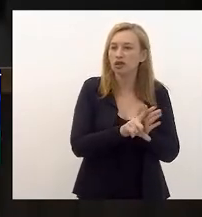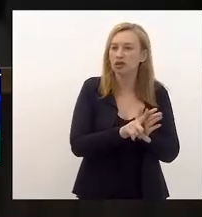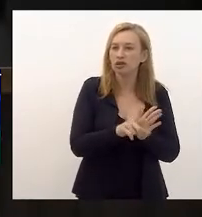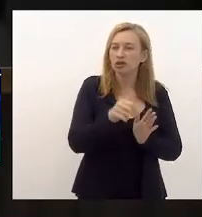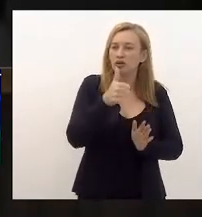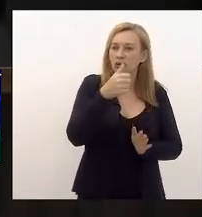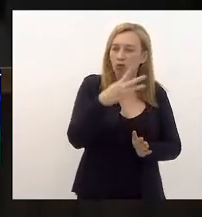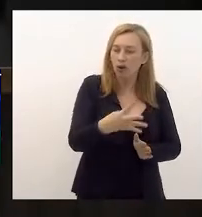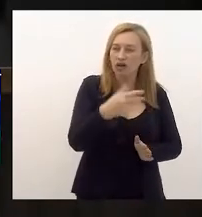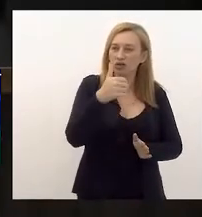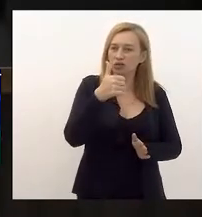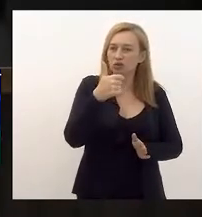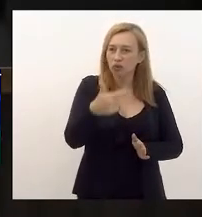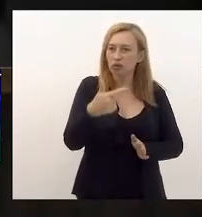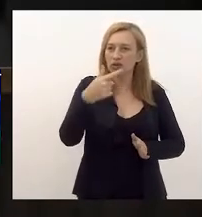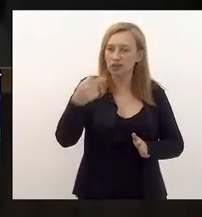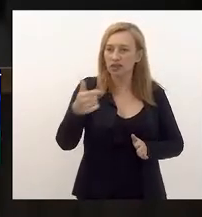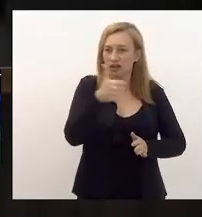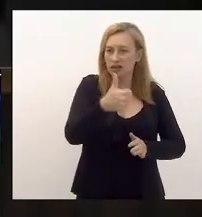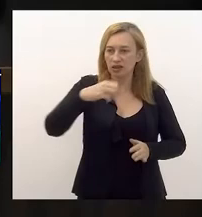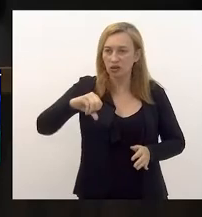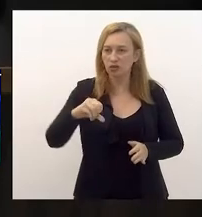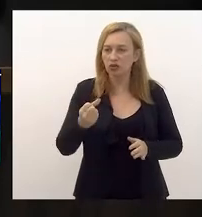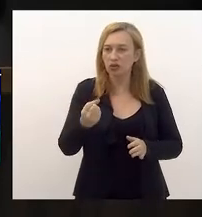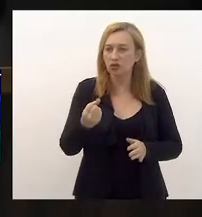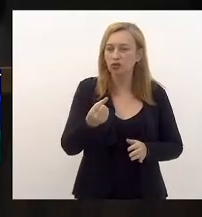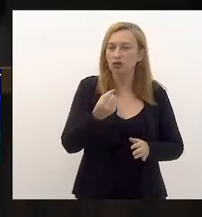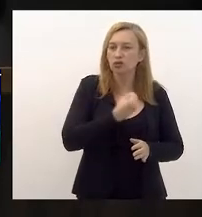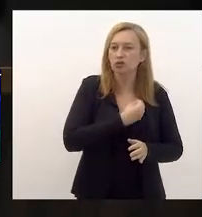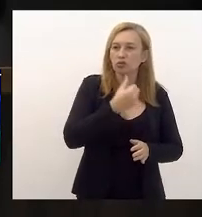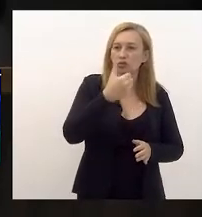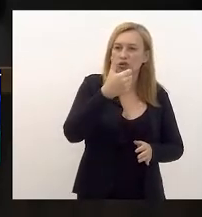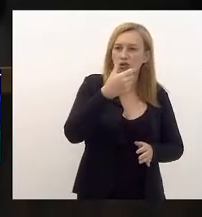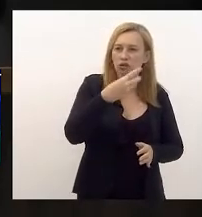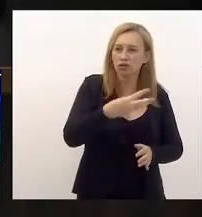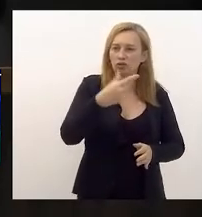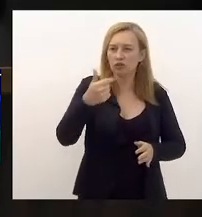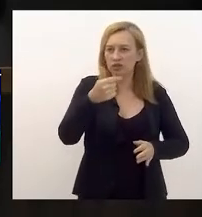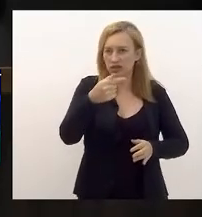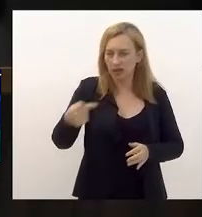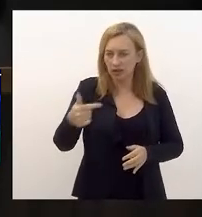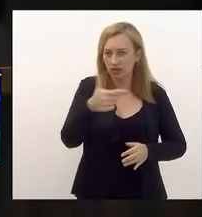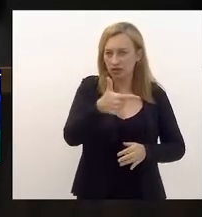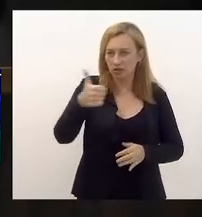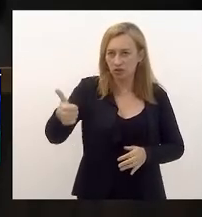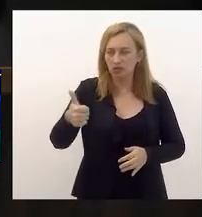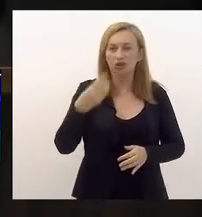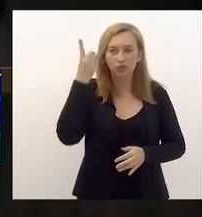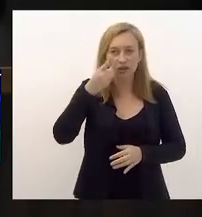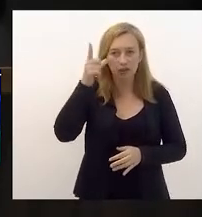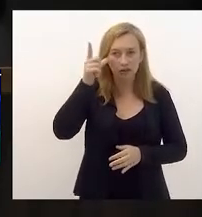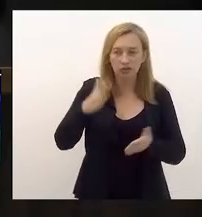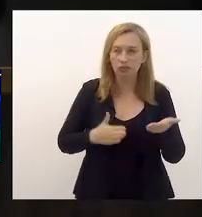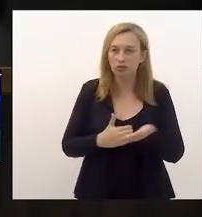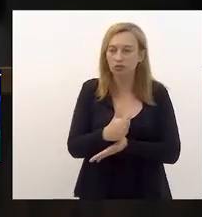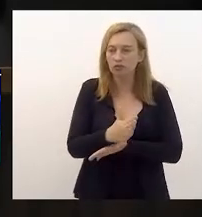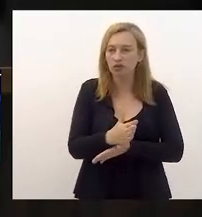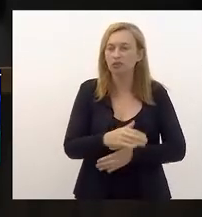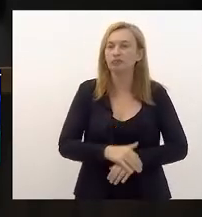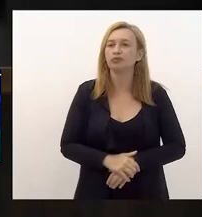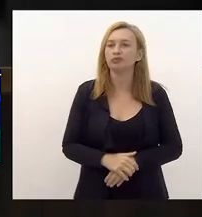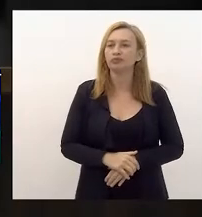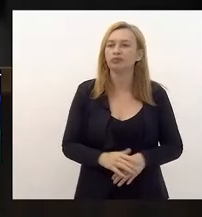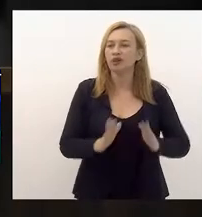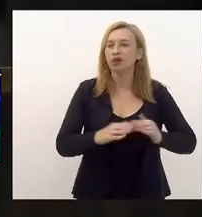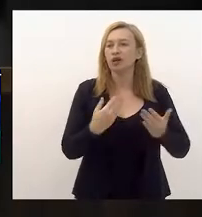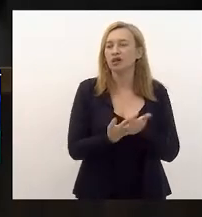Número 142719 e número 419721. Deputada Lucinha. Os senhores que aprovam nisso, como estão, aprovado.